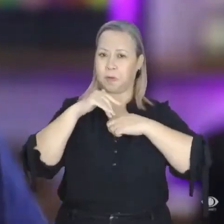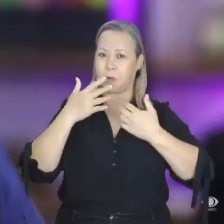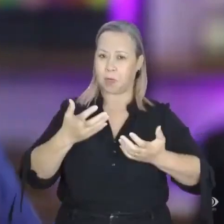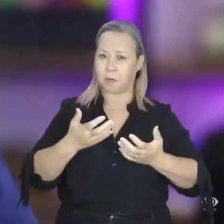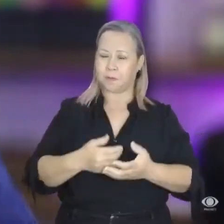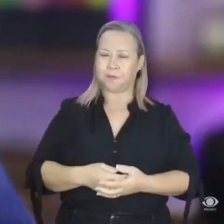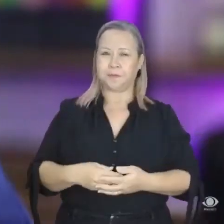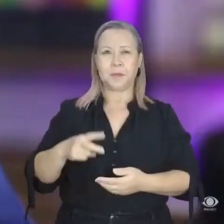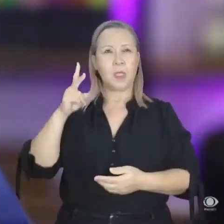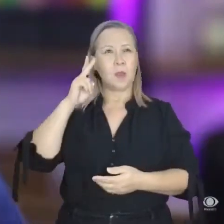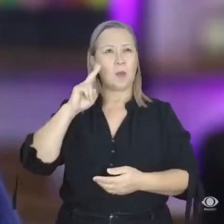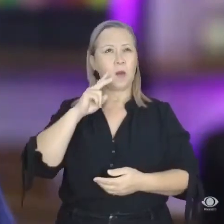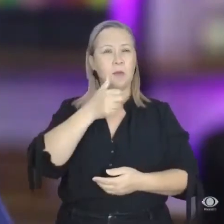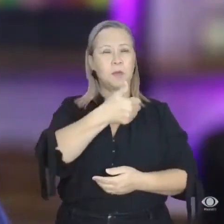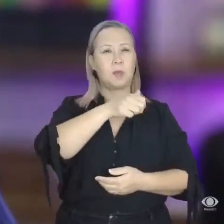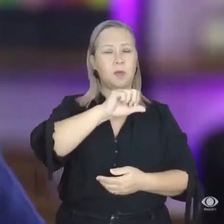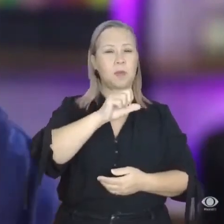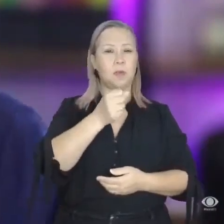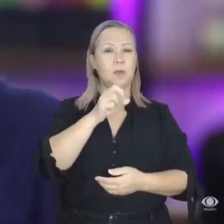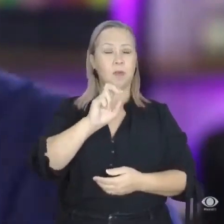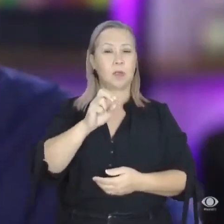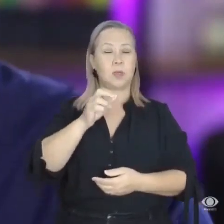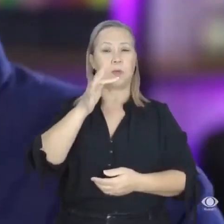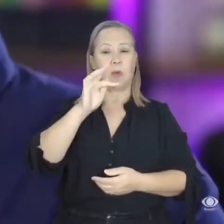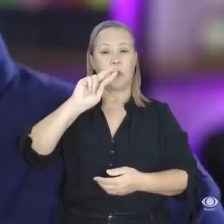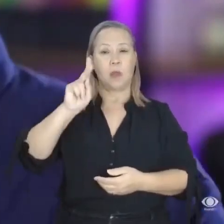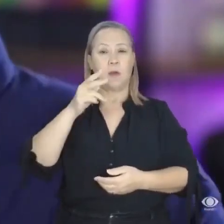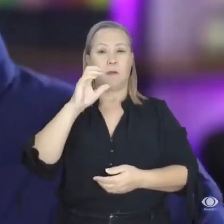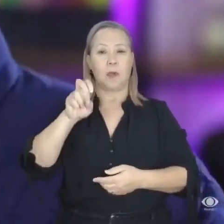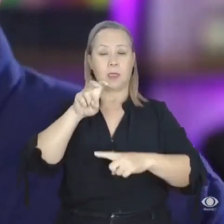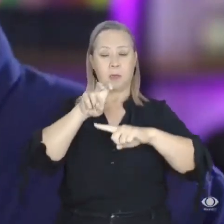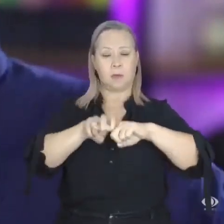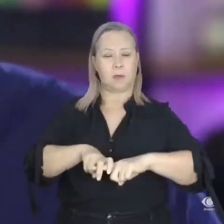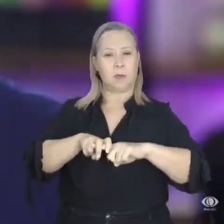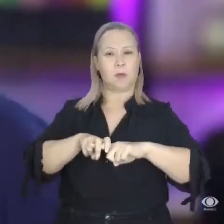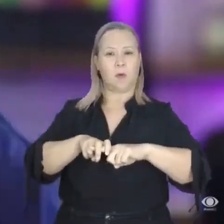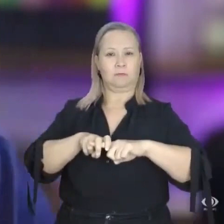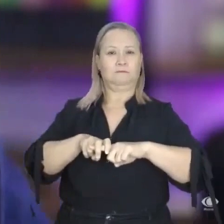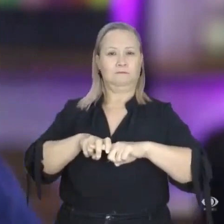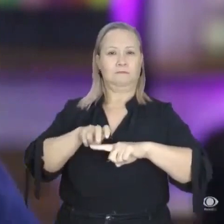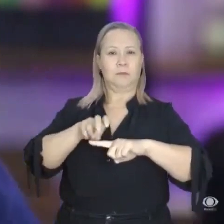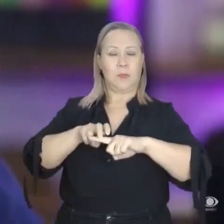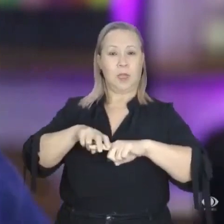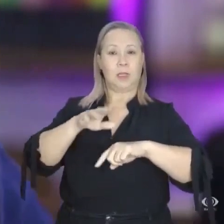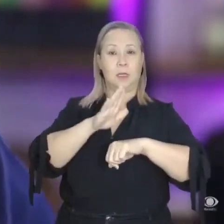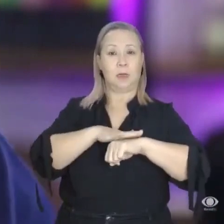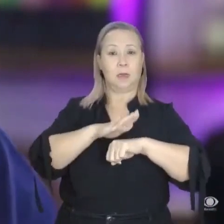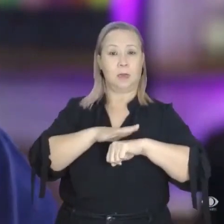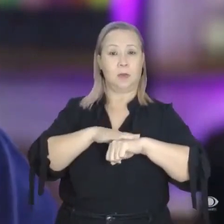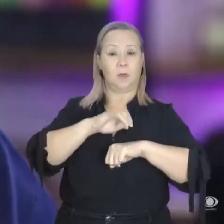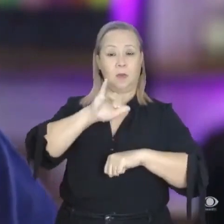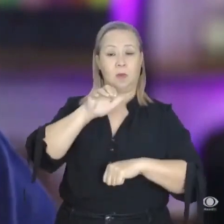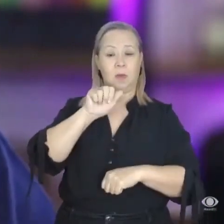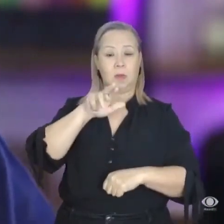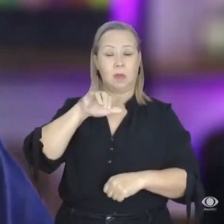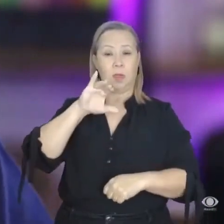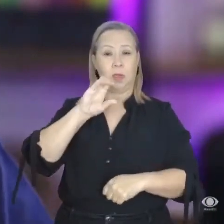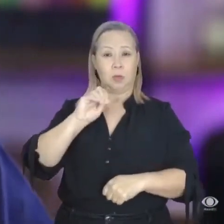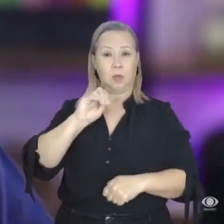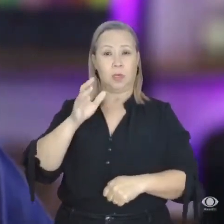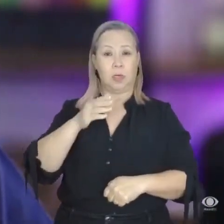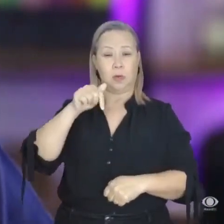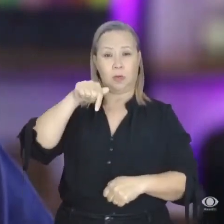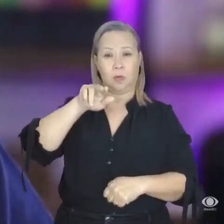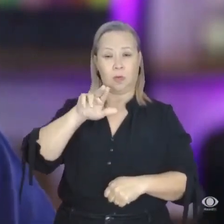Eu lembro em 1985, quando o Fernando Henrique Cardoso sentou na cadeira do Jânio Quadros e perdeu as eleições. Eu não quero sentar na